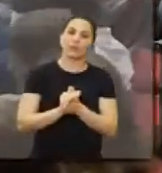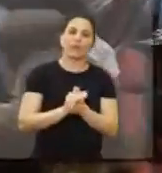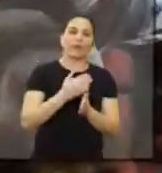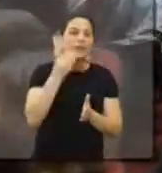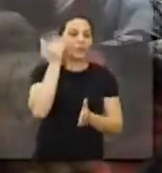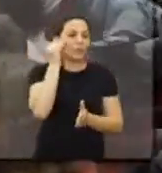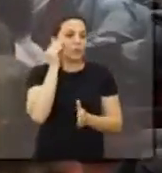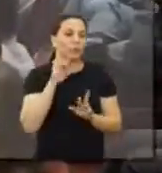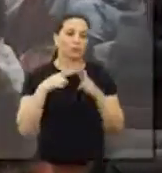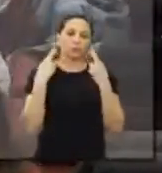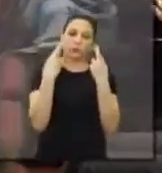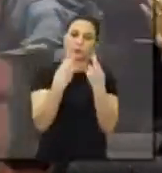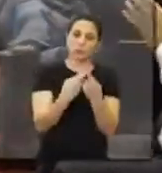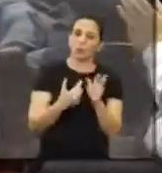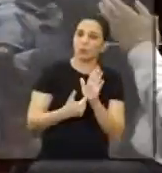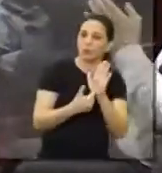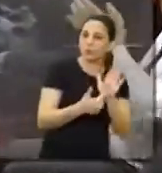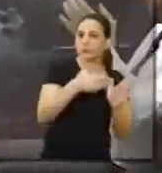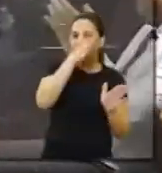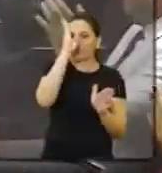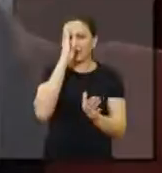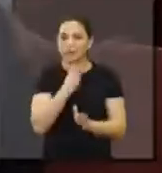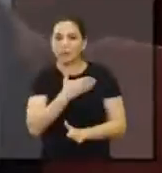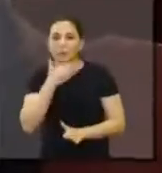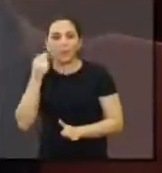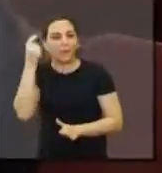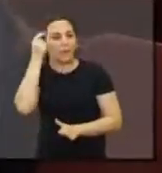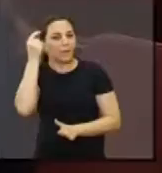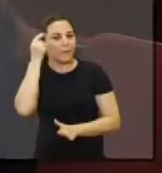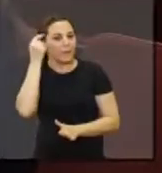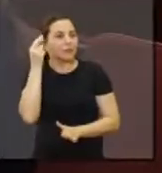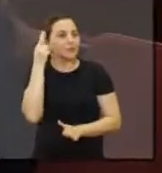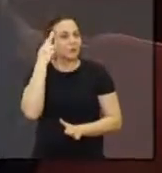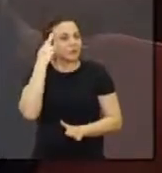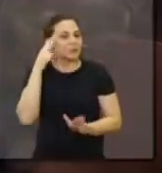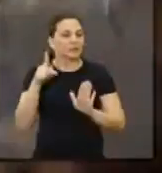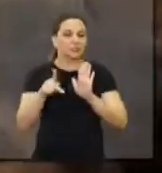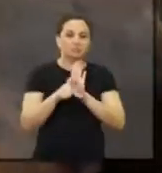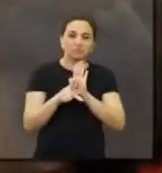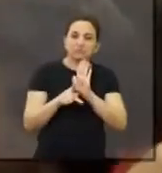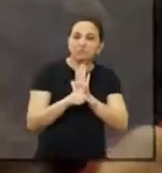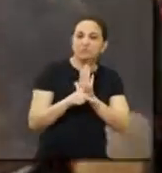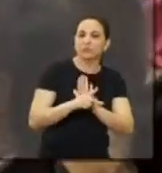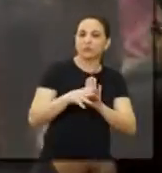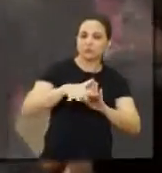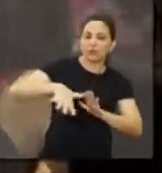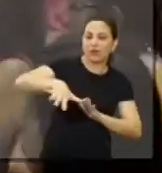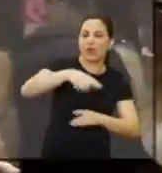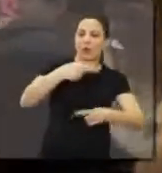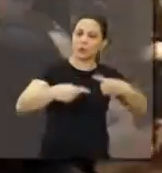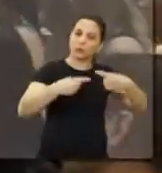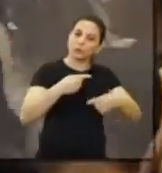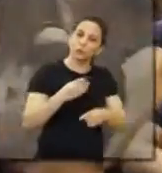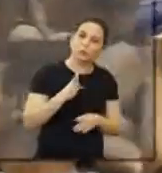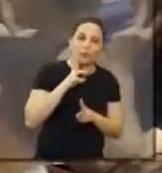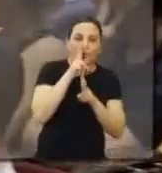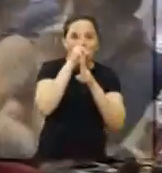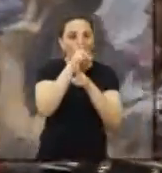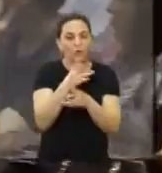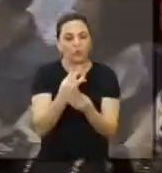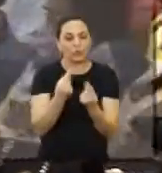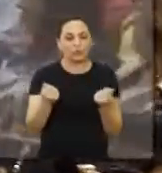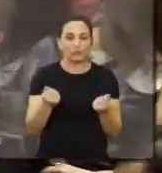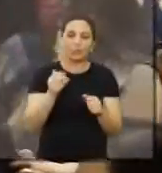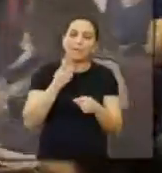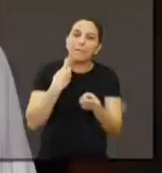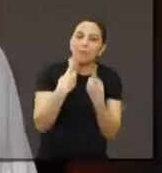foi mostrar que aqueles que pensam o Brasil melhor devem refletir para que o ambiente político ganhe força e se qualifique. É